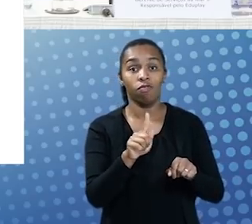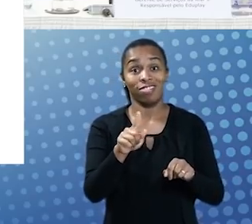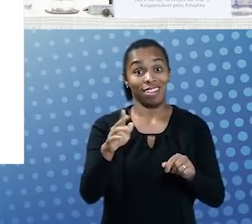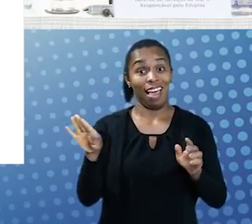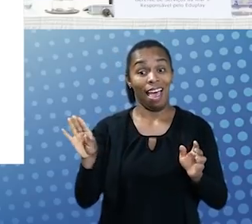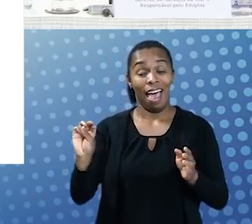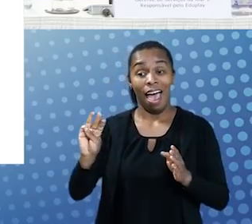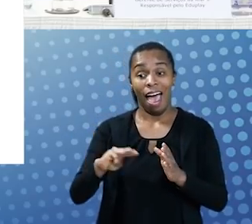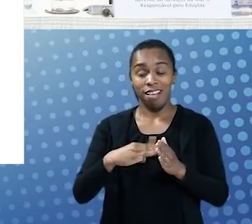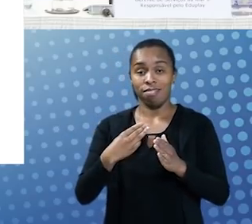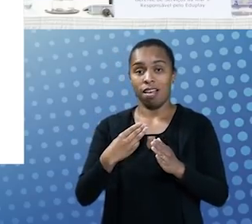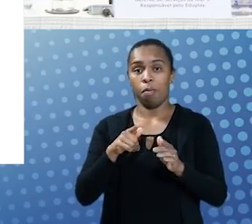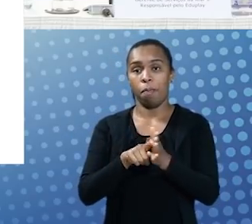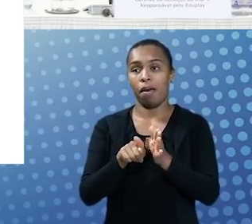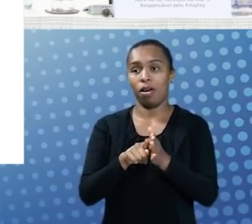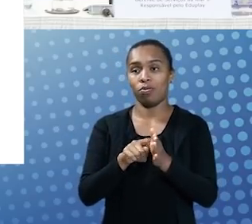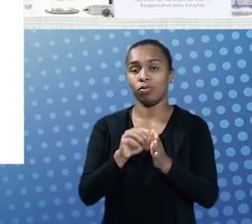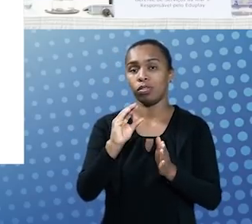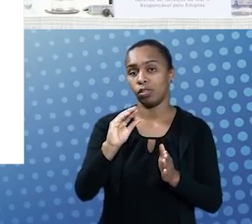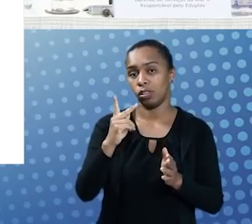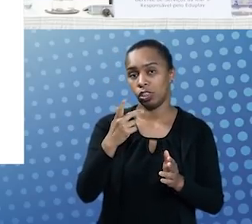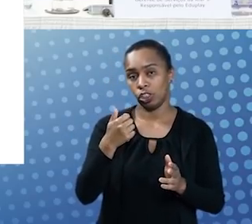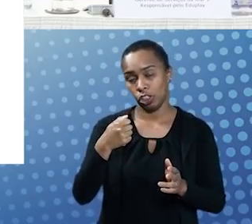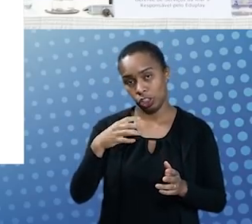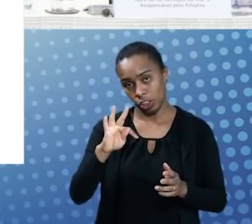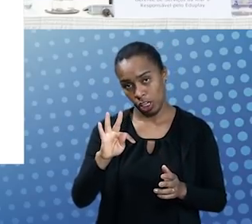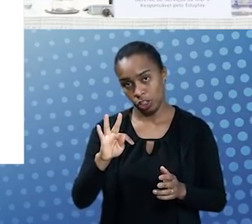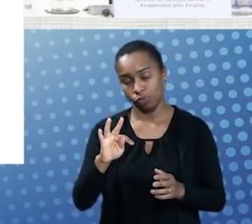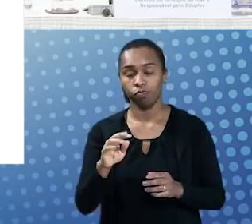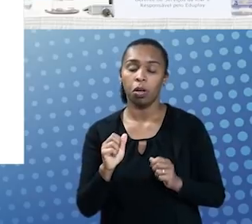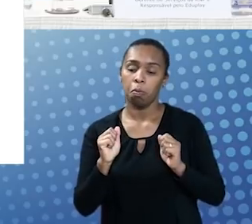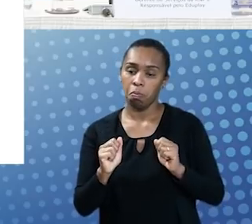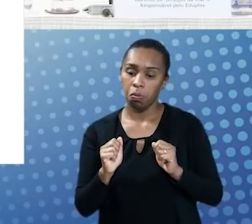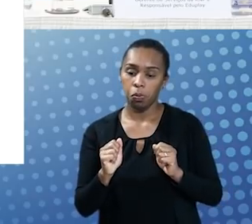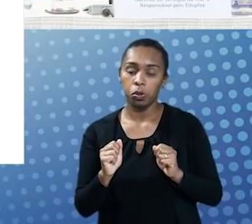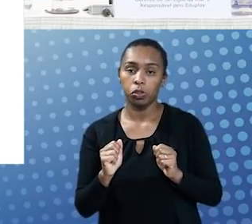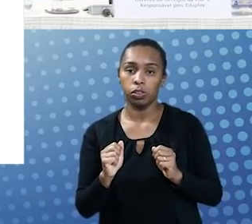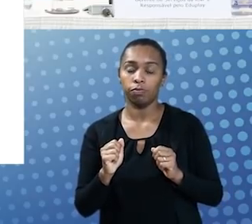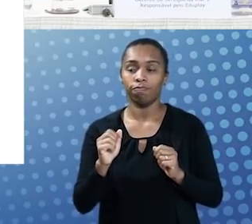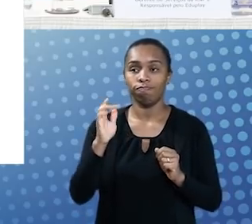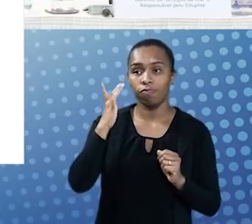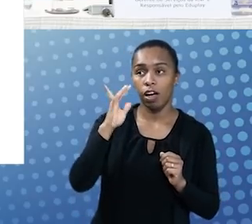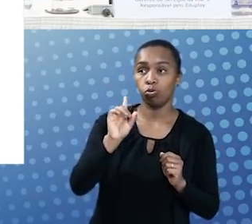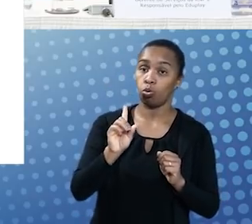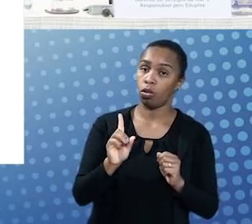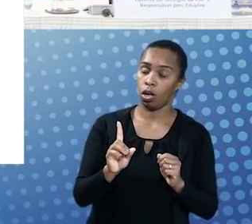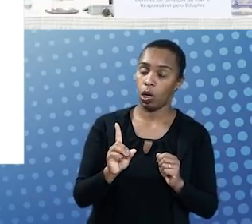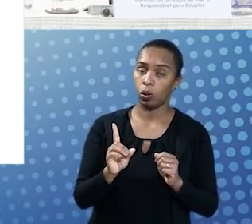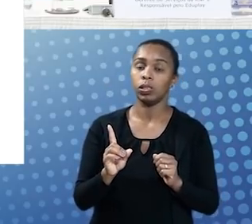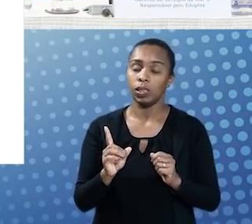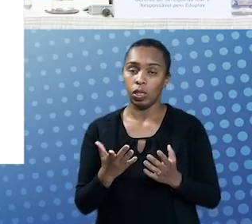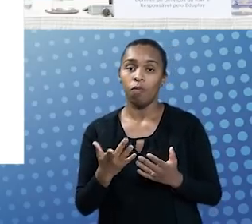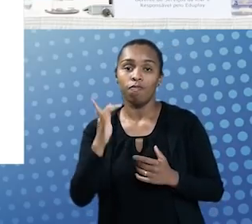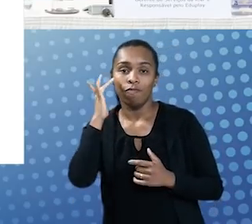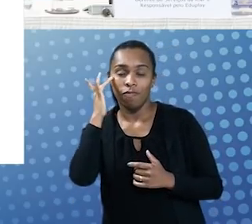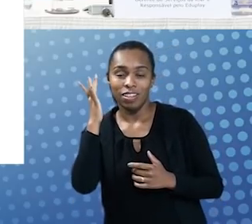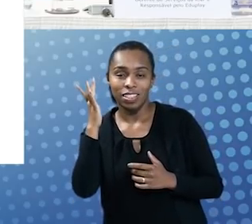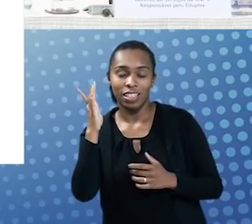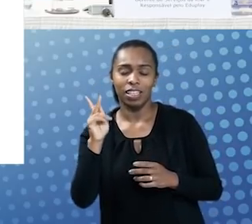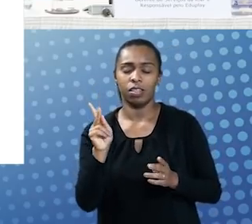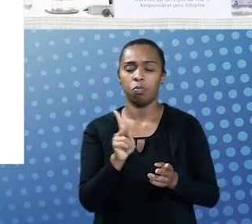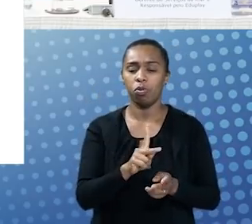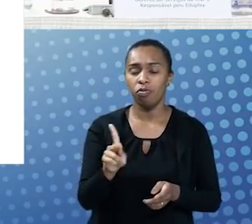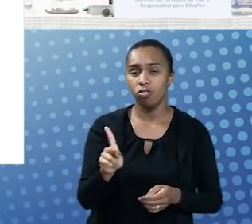via chat. Então, esse chat, ele pode ser moderado ou não, e aí isso facilita a vida, muitas vezes, do